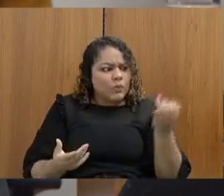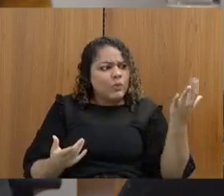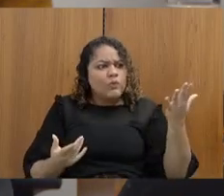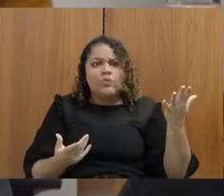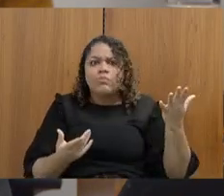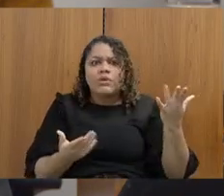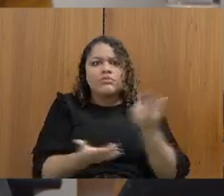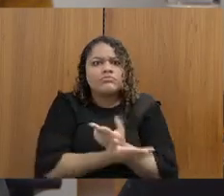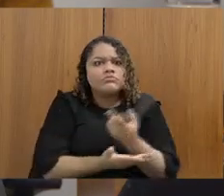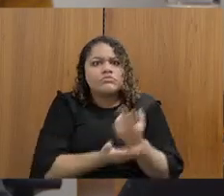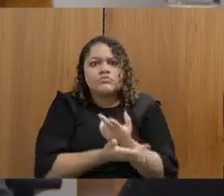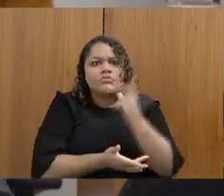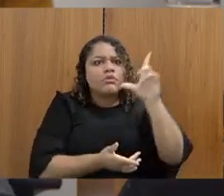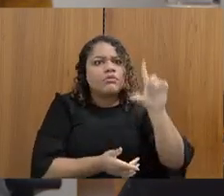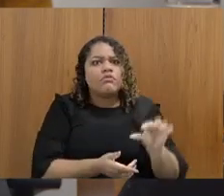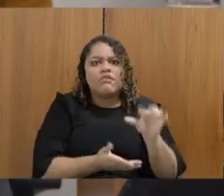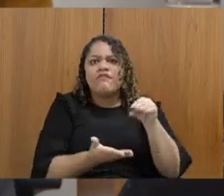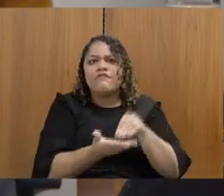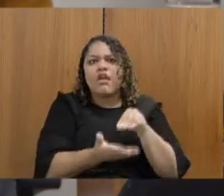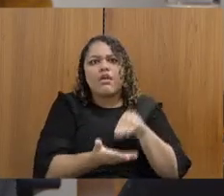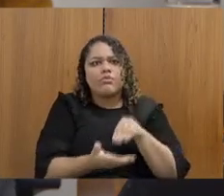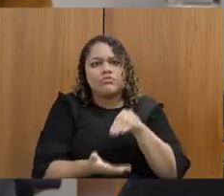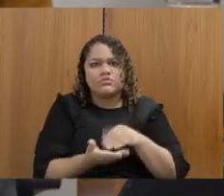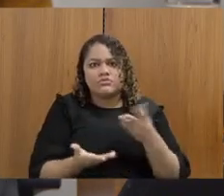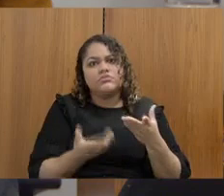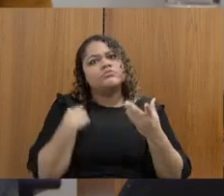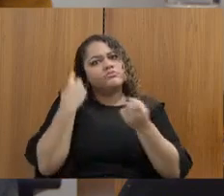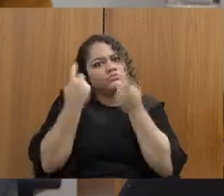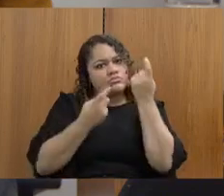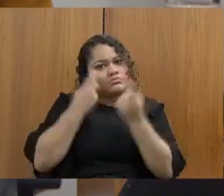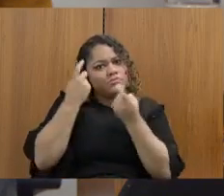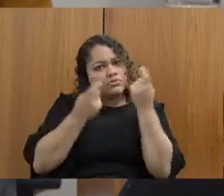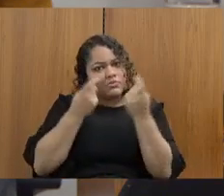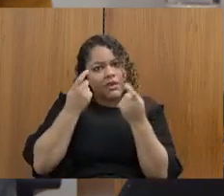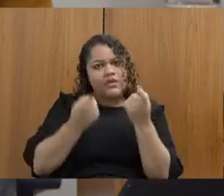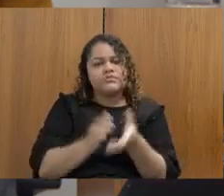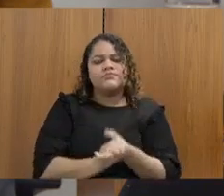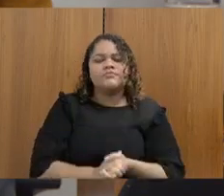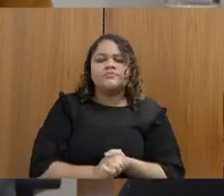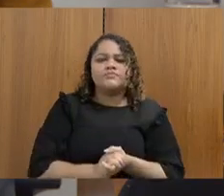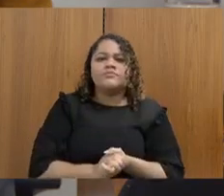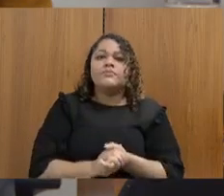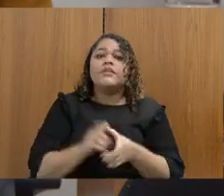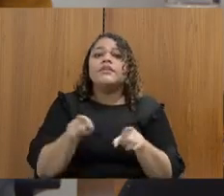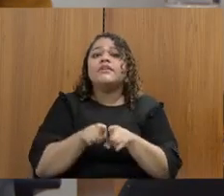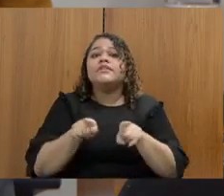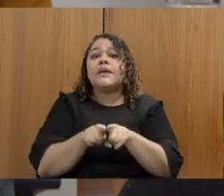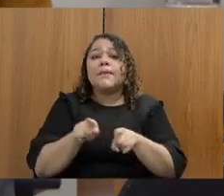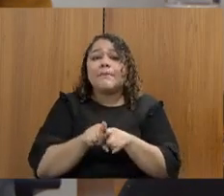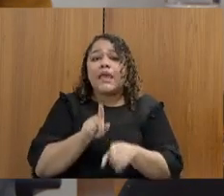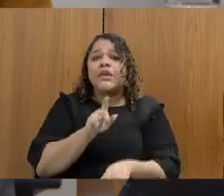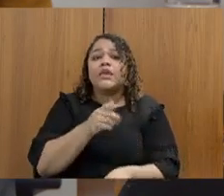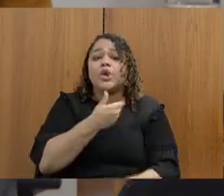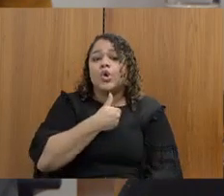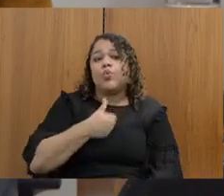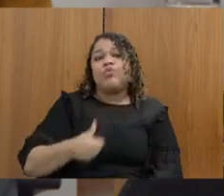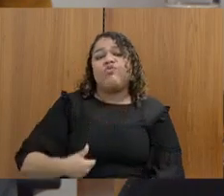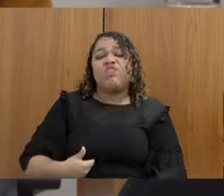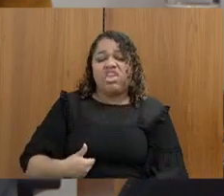é uma preocupação constante. Além da frieza que o governo vem tratando a questão